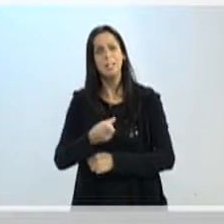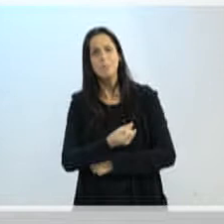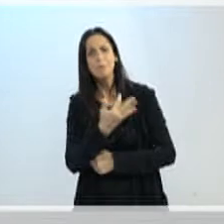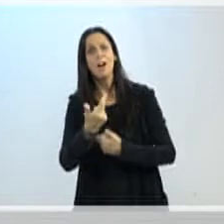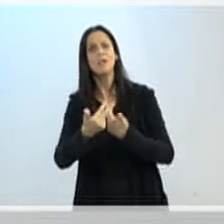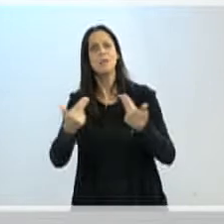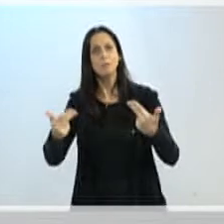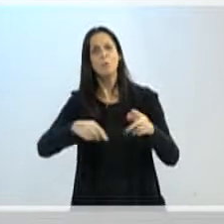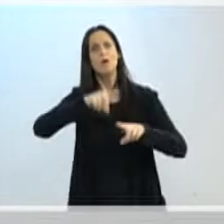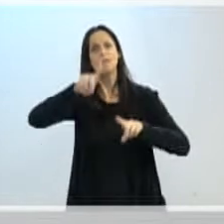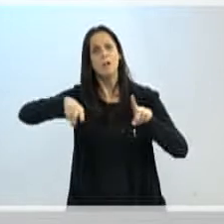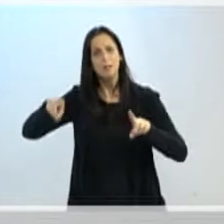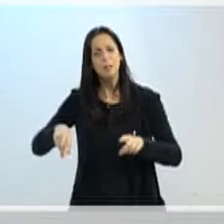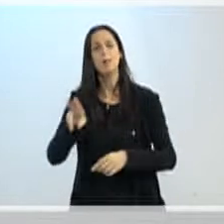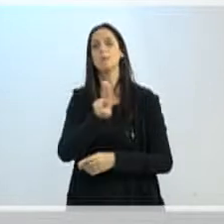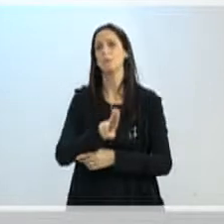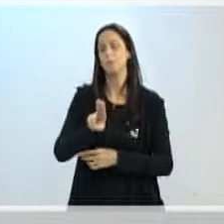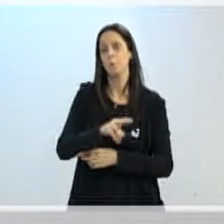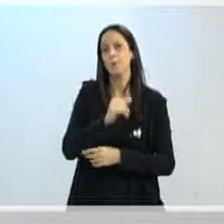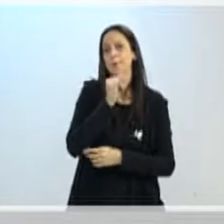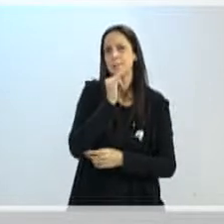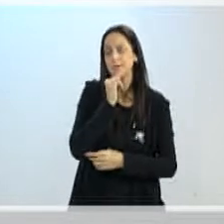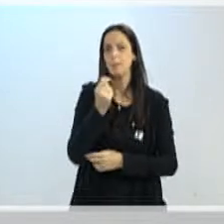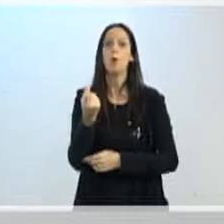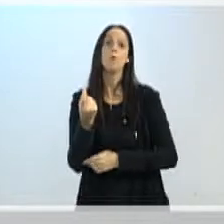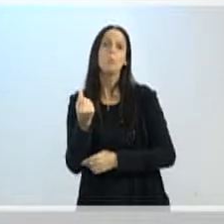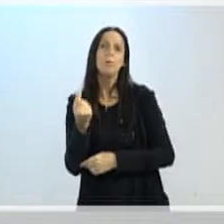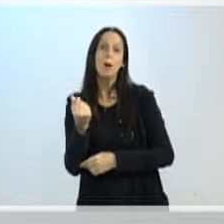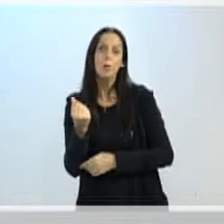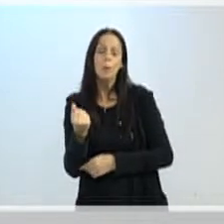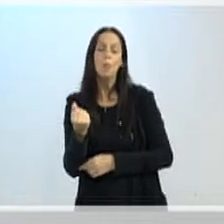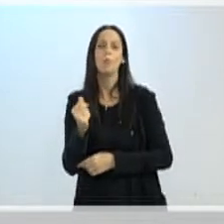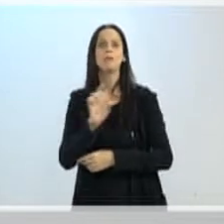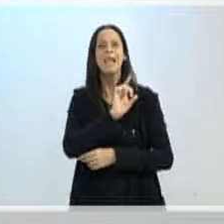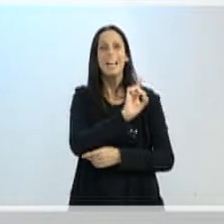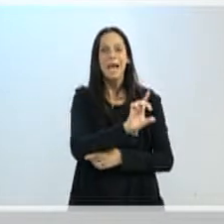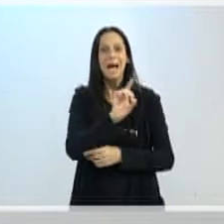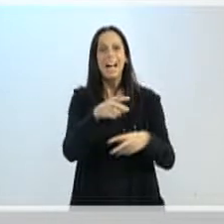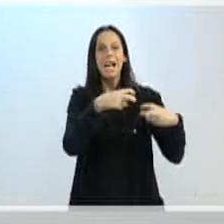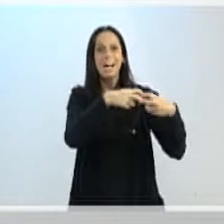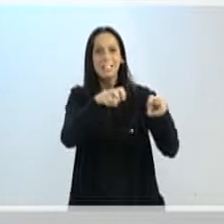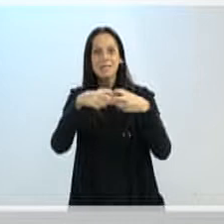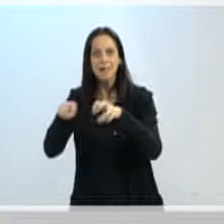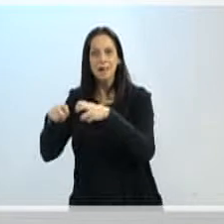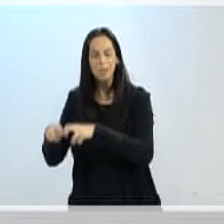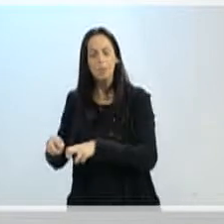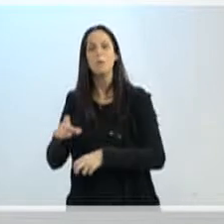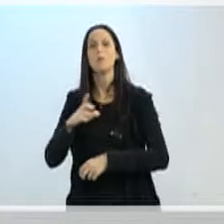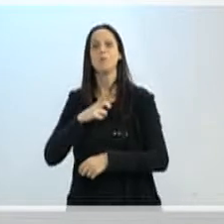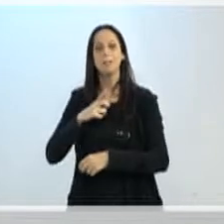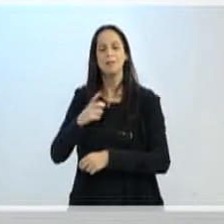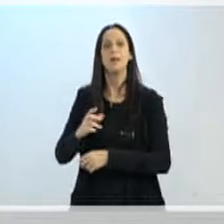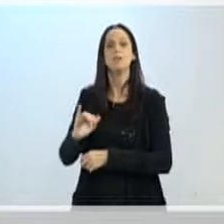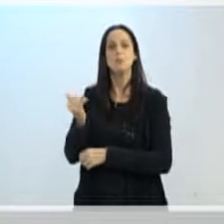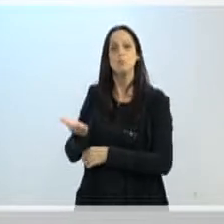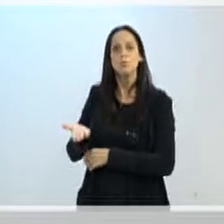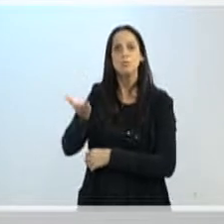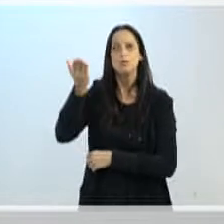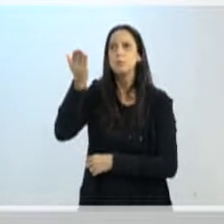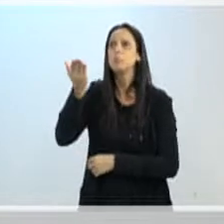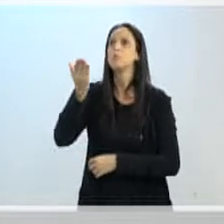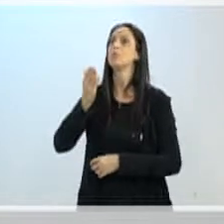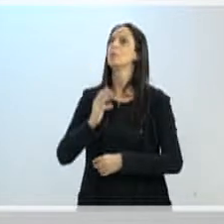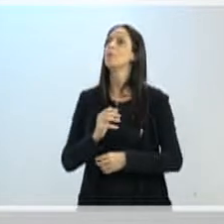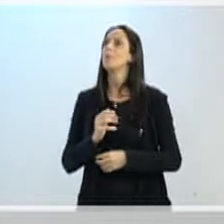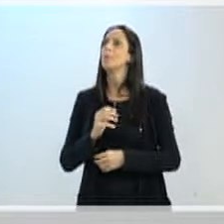utilizadas. Por exemplo, valor unitário dos ônibus, que são reajustados pelo IPCA 36, e